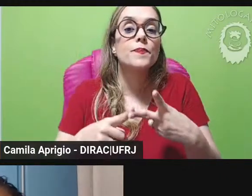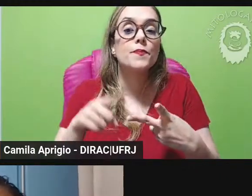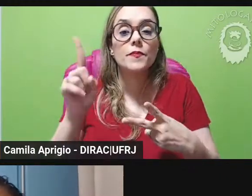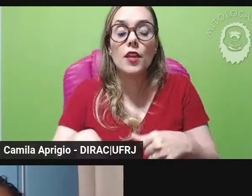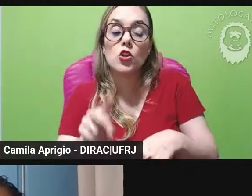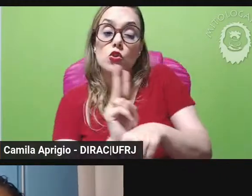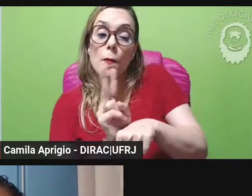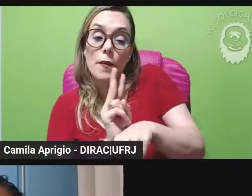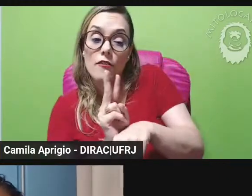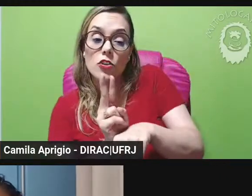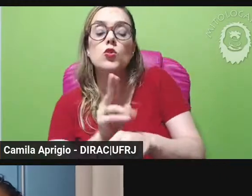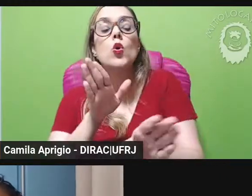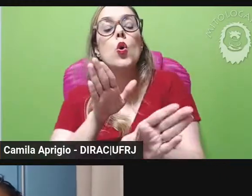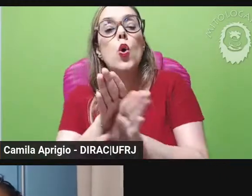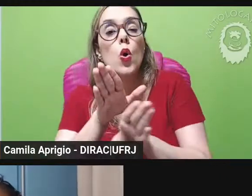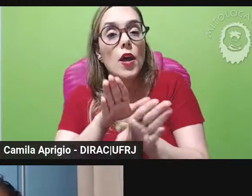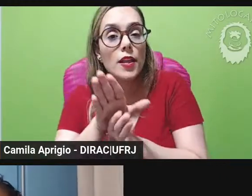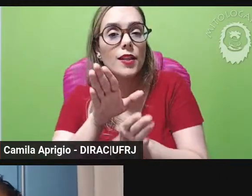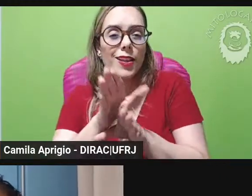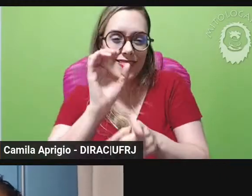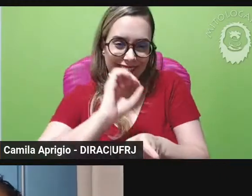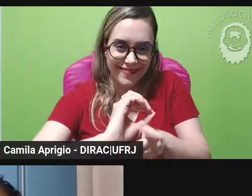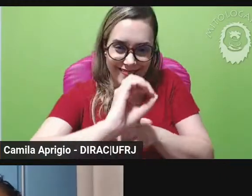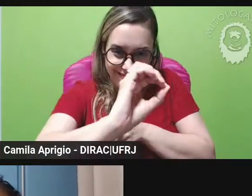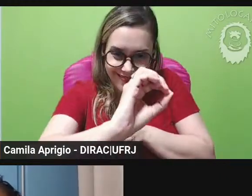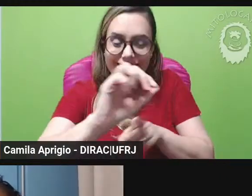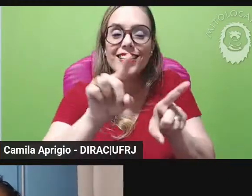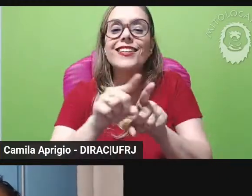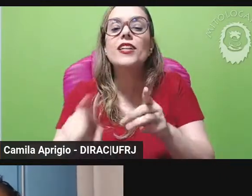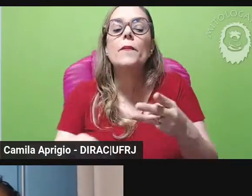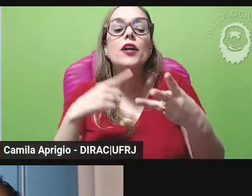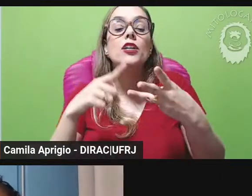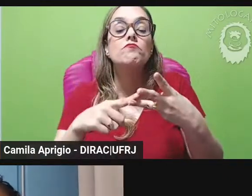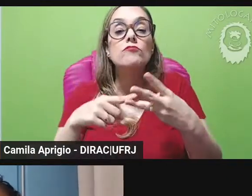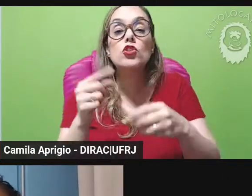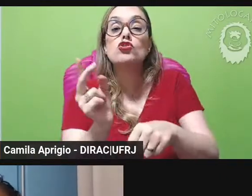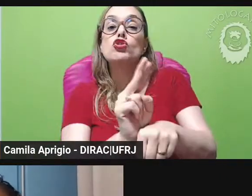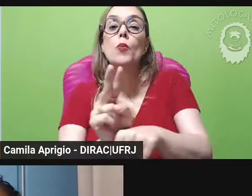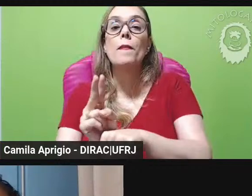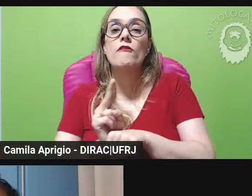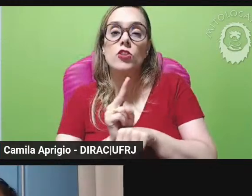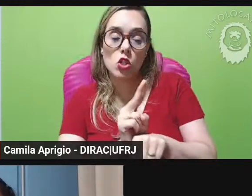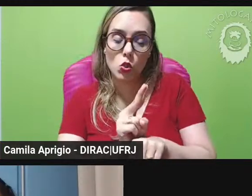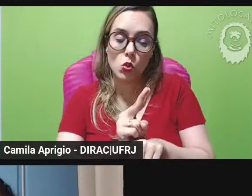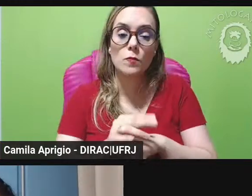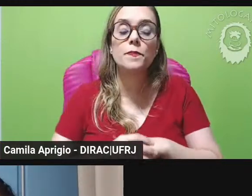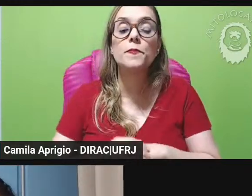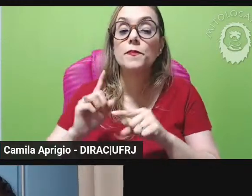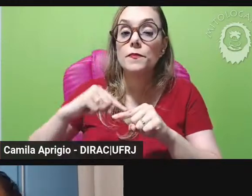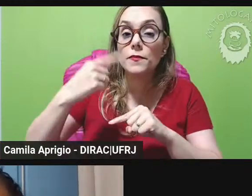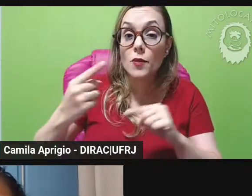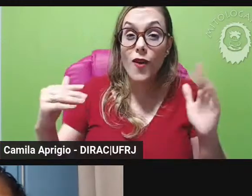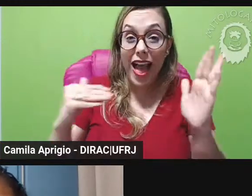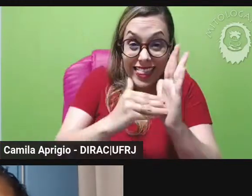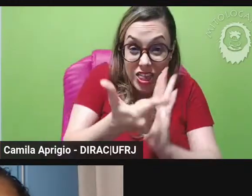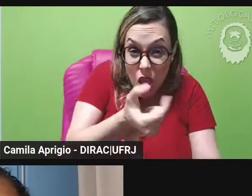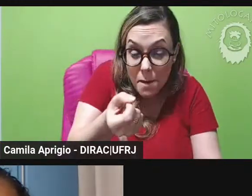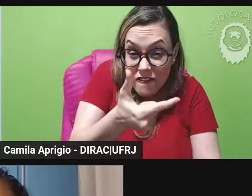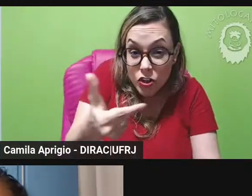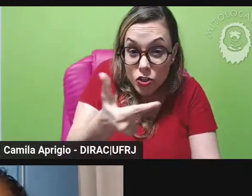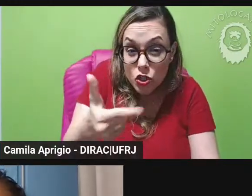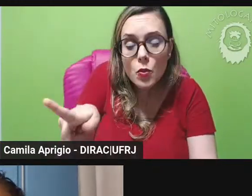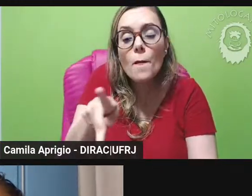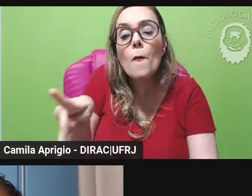orientadora e supervisora de 1996 a 2022 Lloyd foi professora de português da rede pública